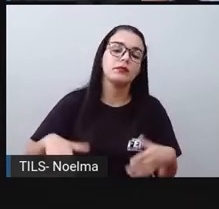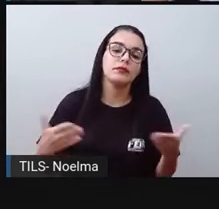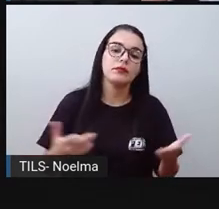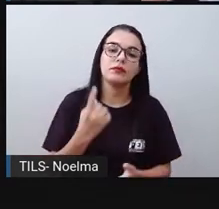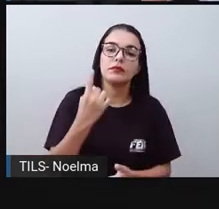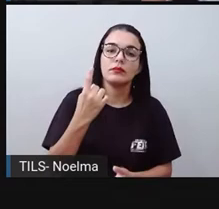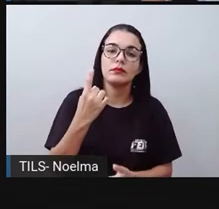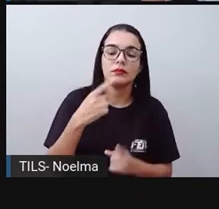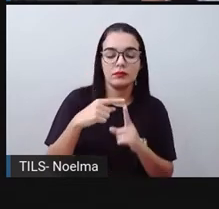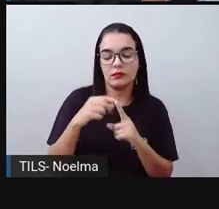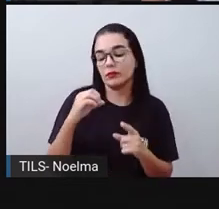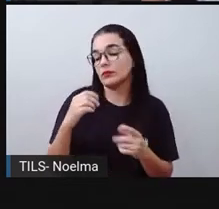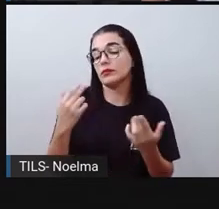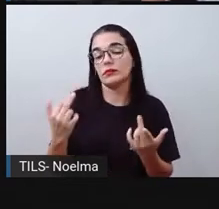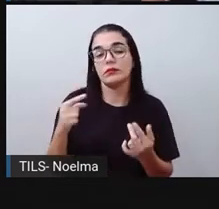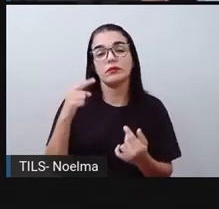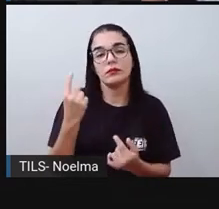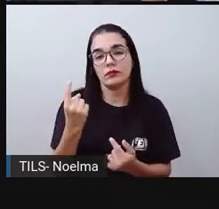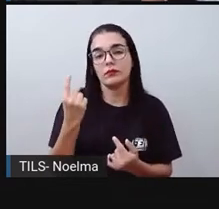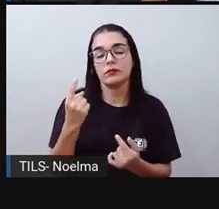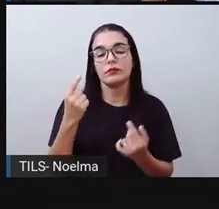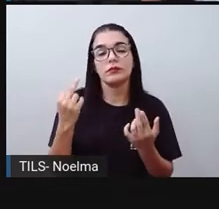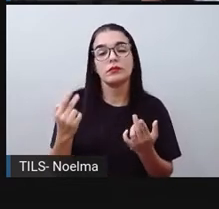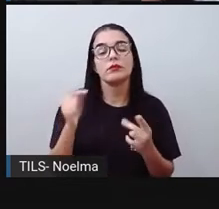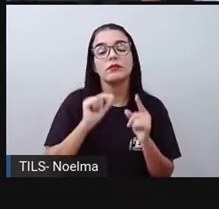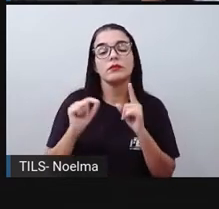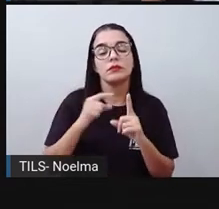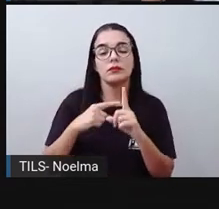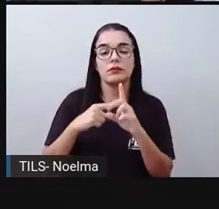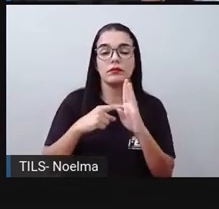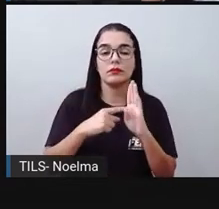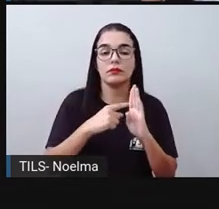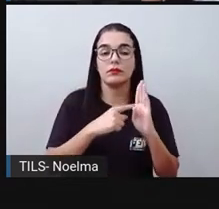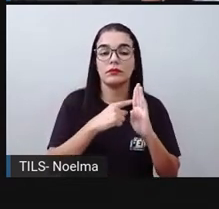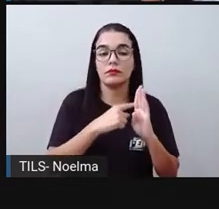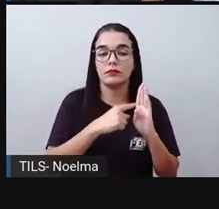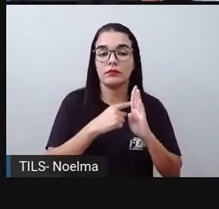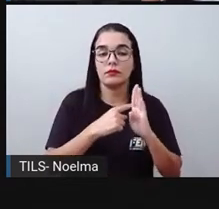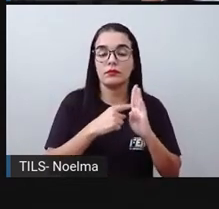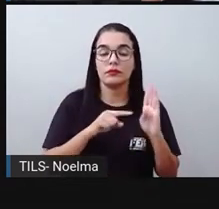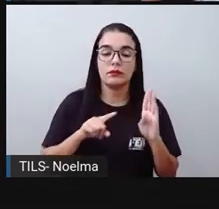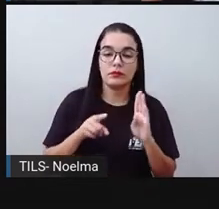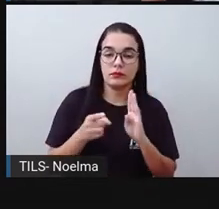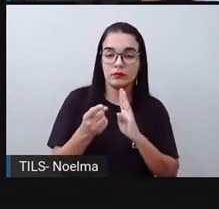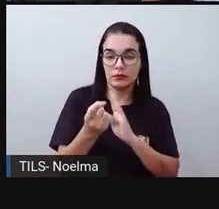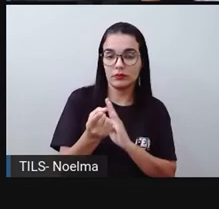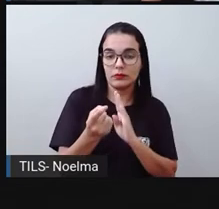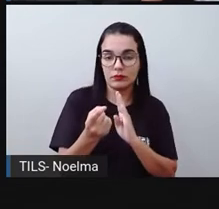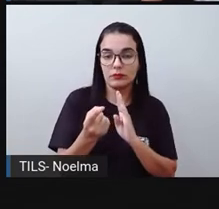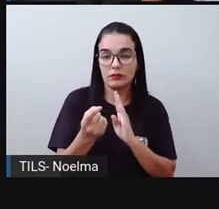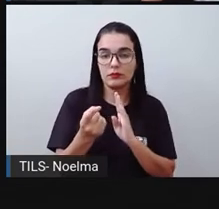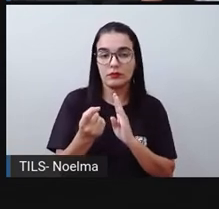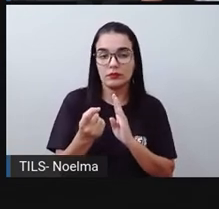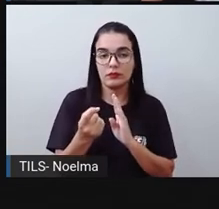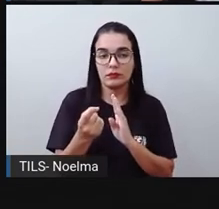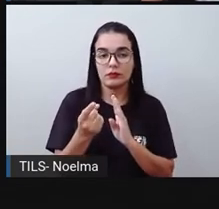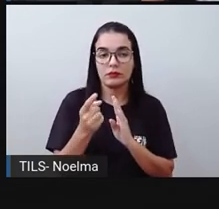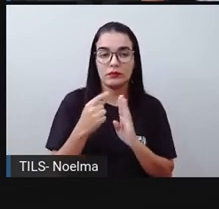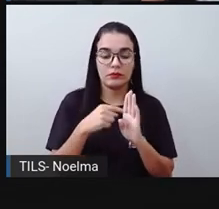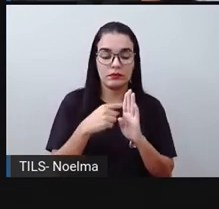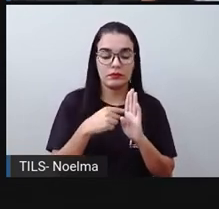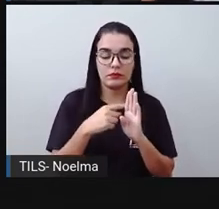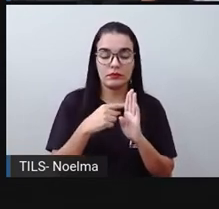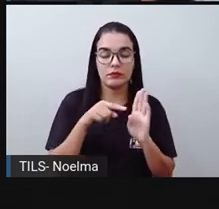E 1 não tem ninguém para somar, a gente colocou 0 para representar o algarismo que não tem nenhum, não aparece